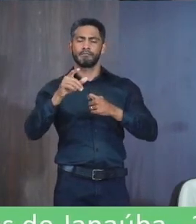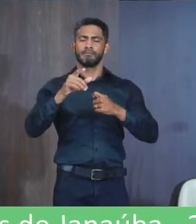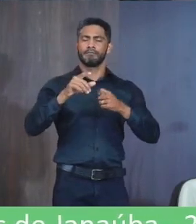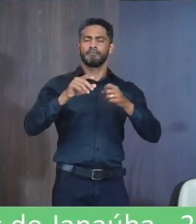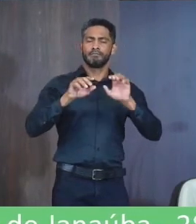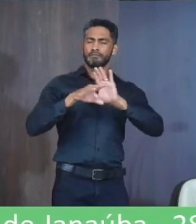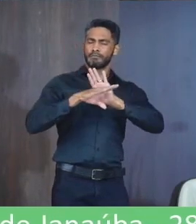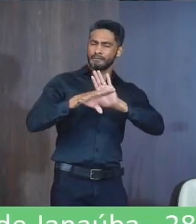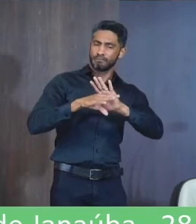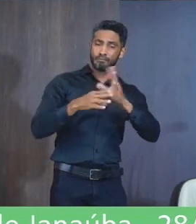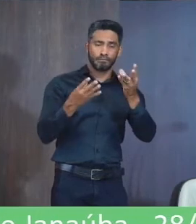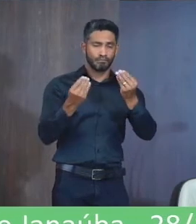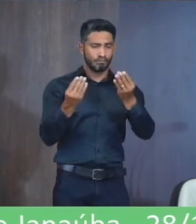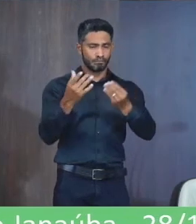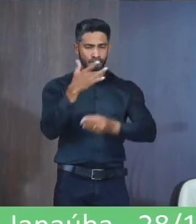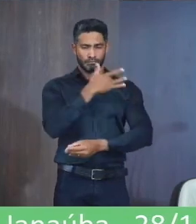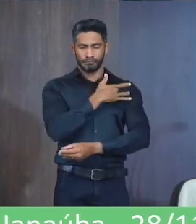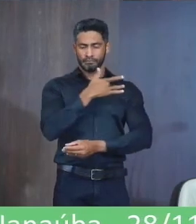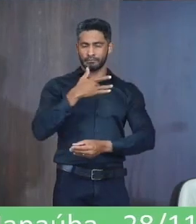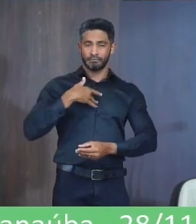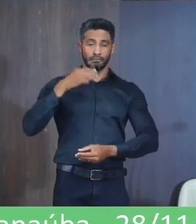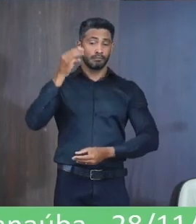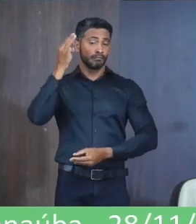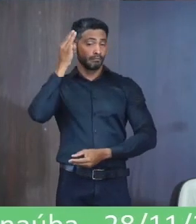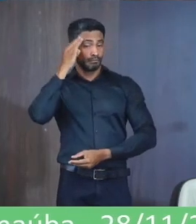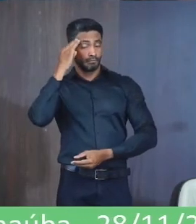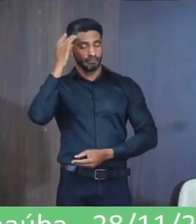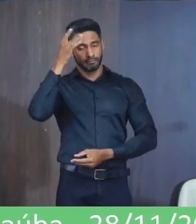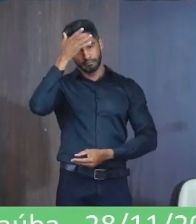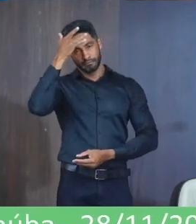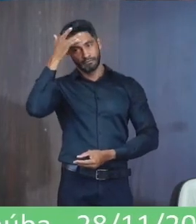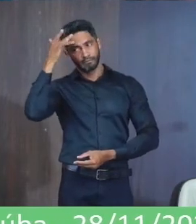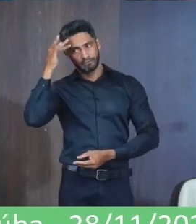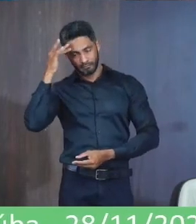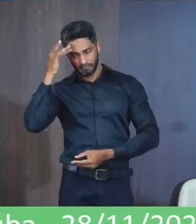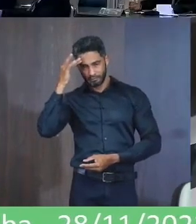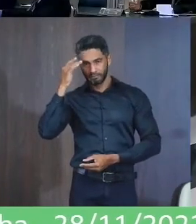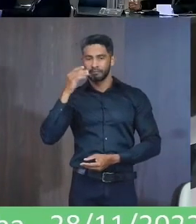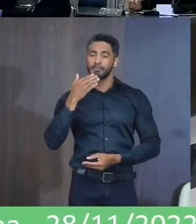Assim que aprovado A gente Encaminhará